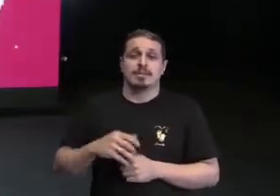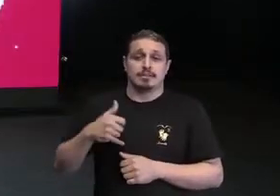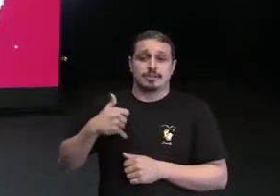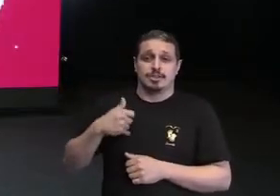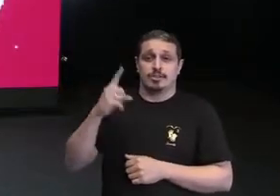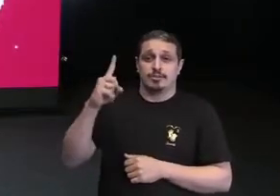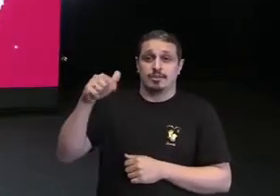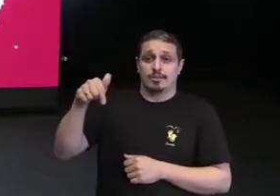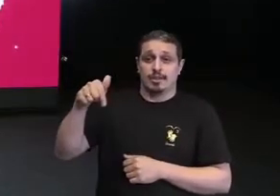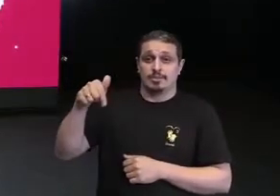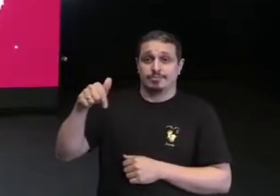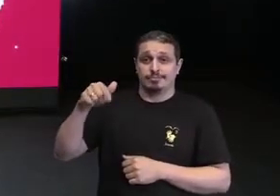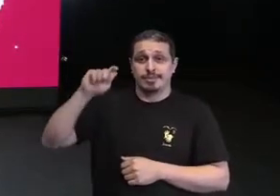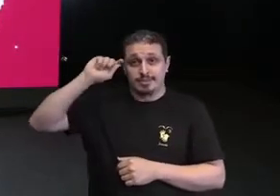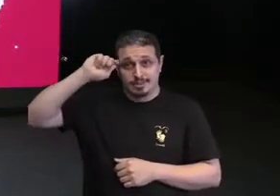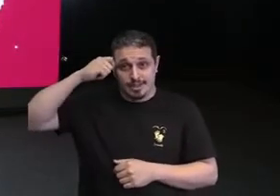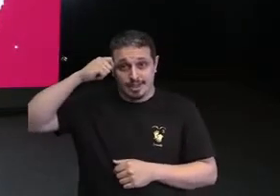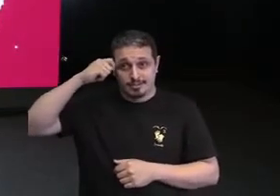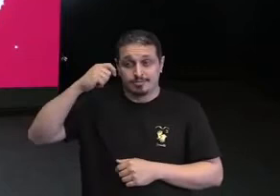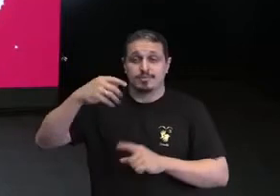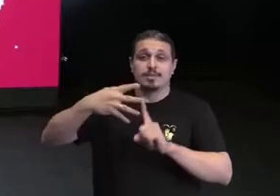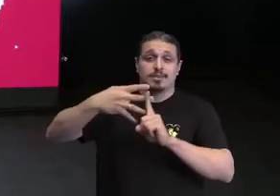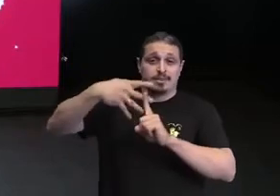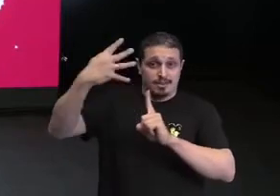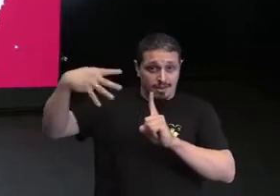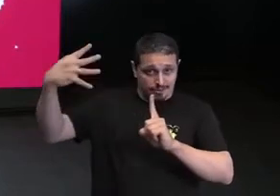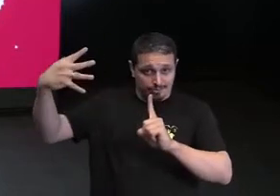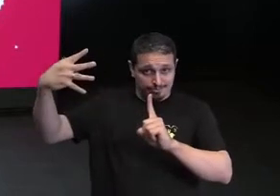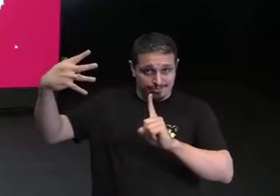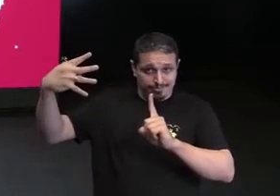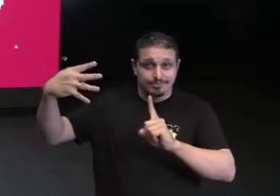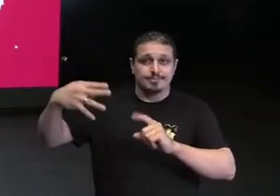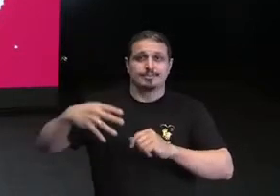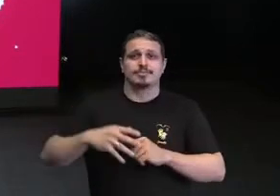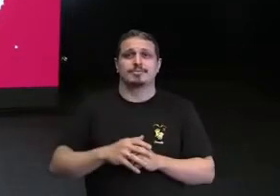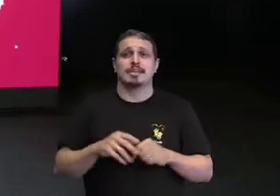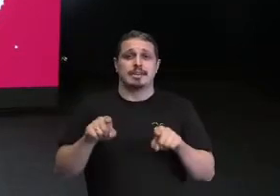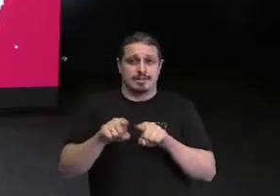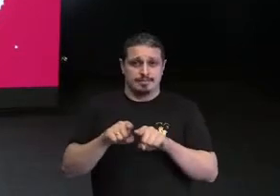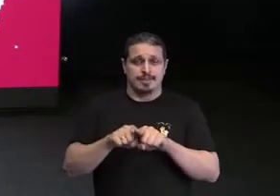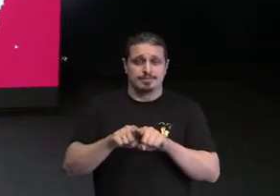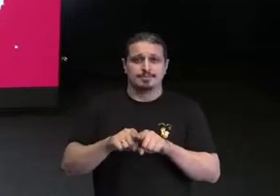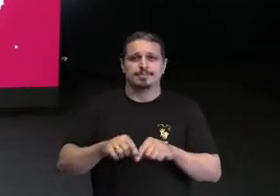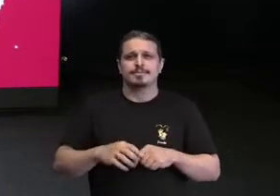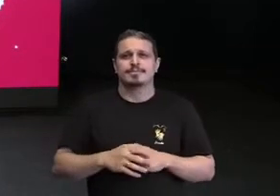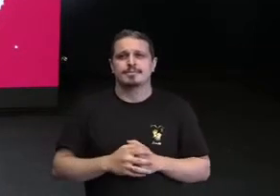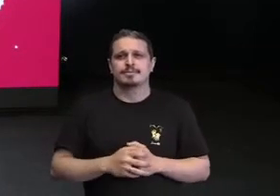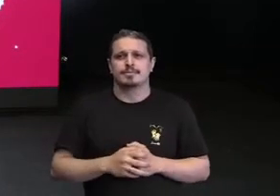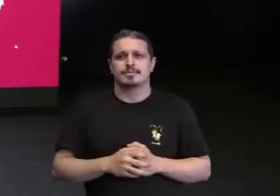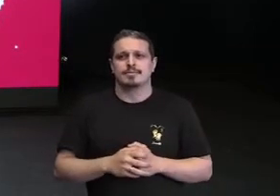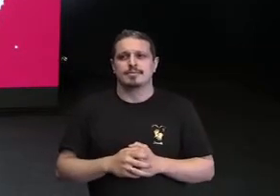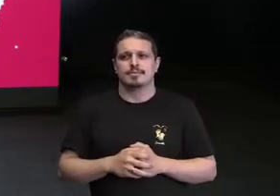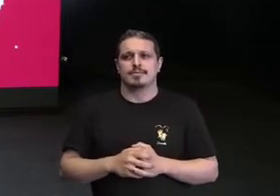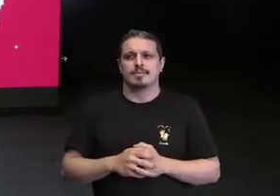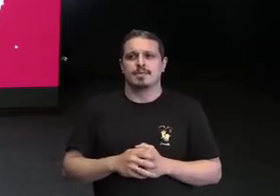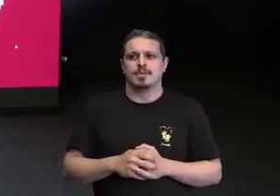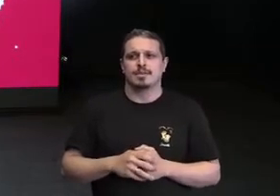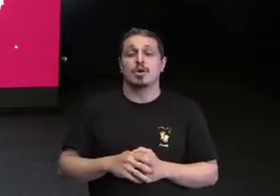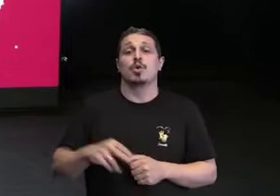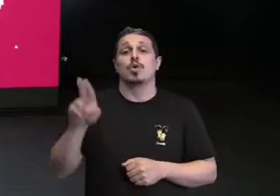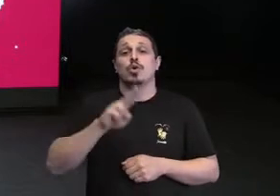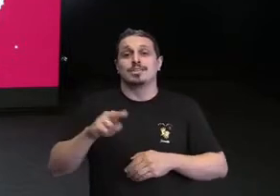preto e gay. Eu sou preto, eu estou vestindo uma, na verdade um tênis que eu amo da Vans, que é Pride,